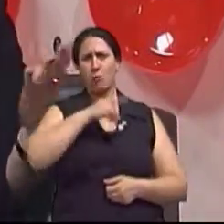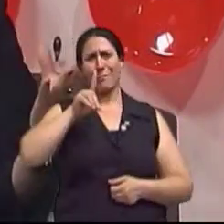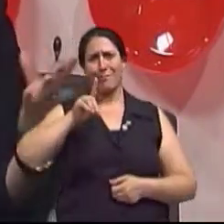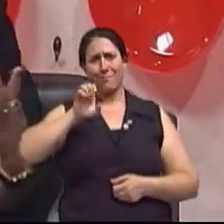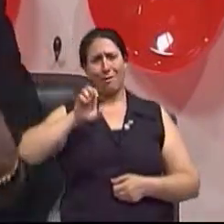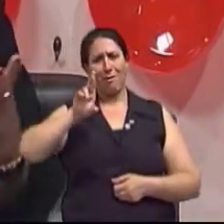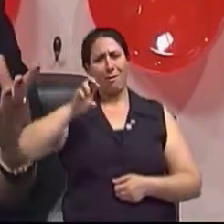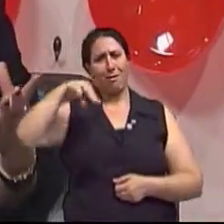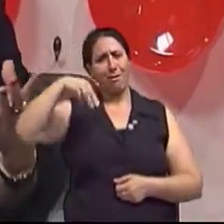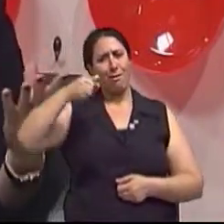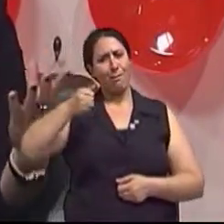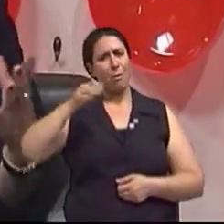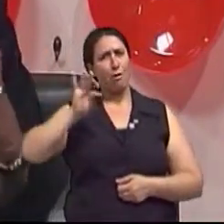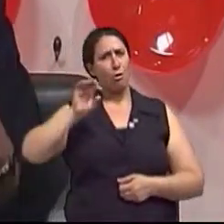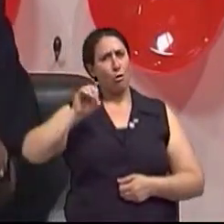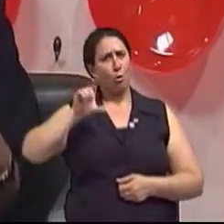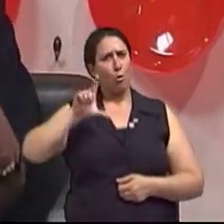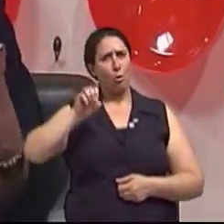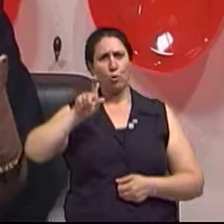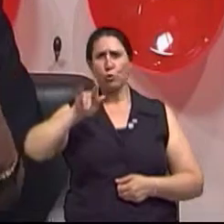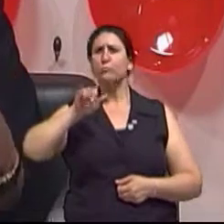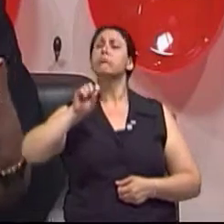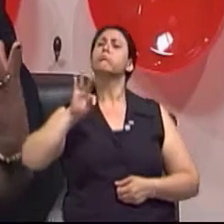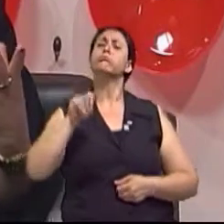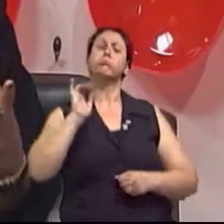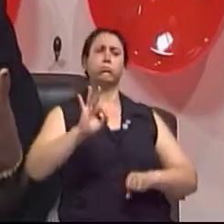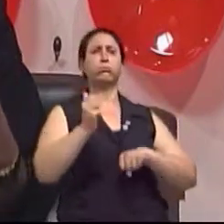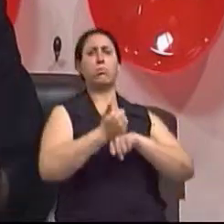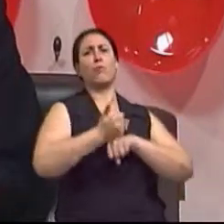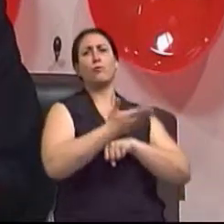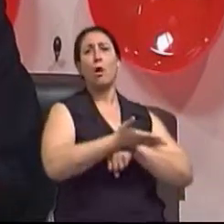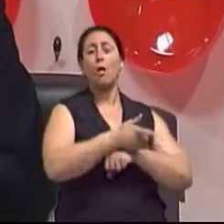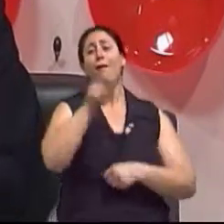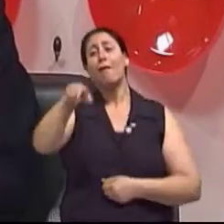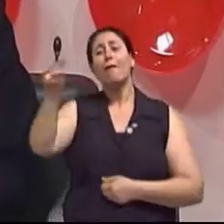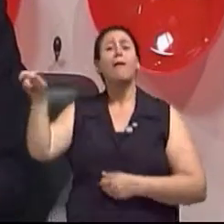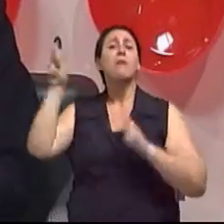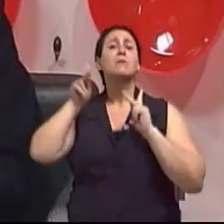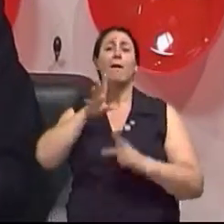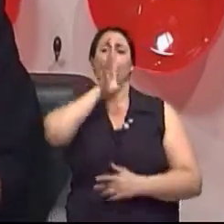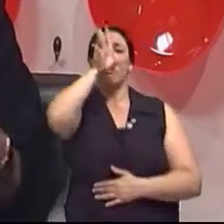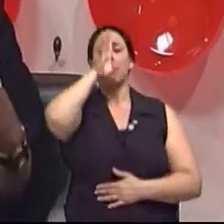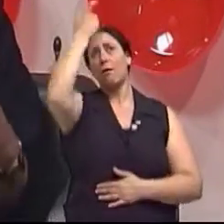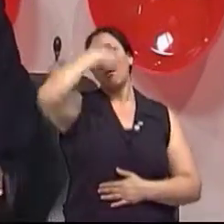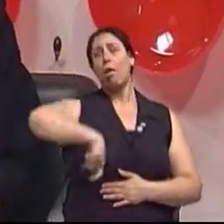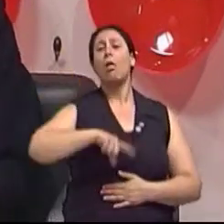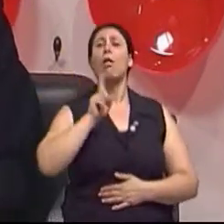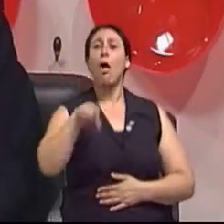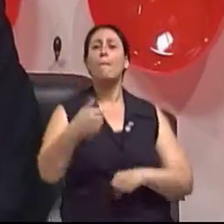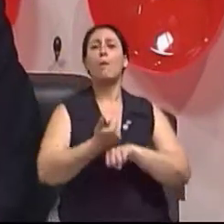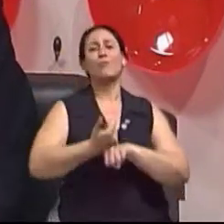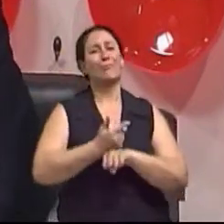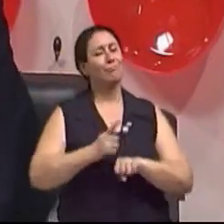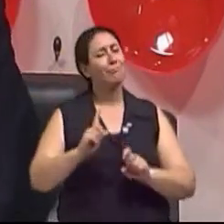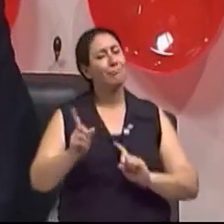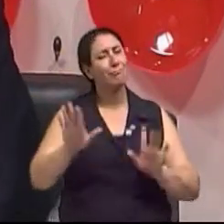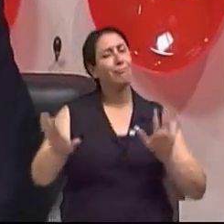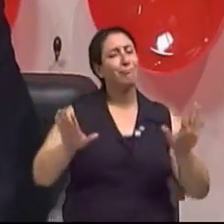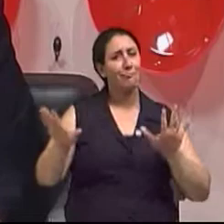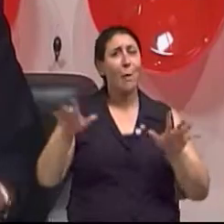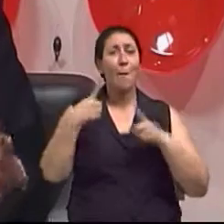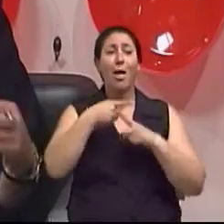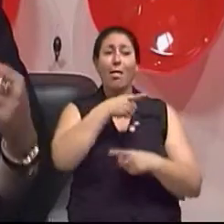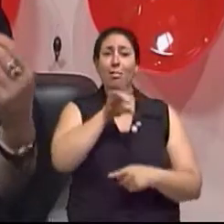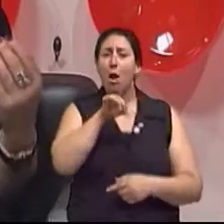médico pode se utilizar daquele recurso. Mas é sempre interessante que o dermatologista possa supervisionar todos esses